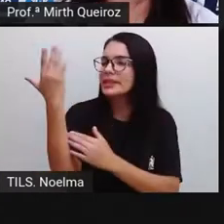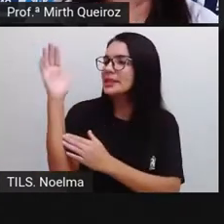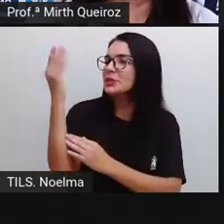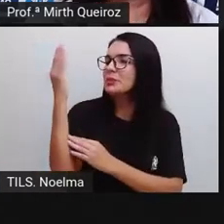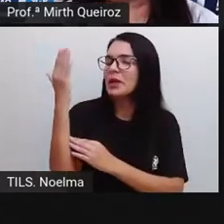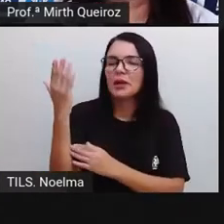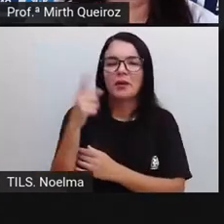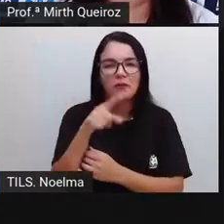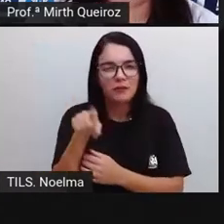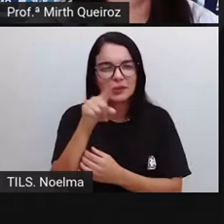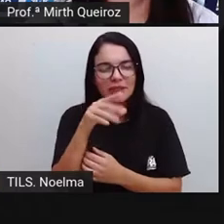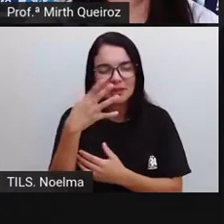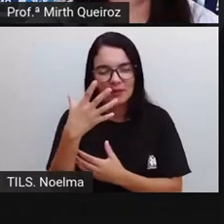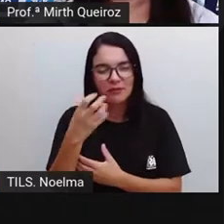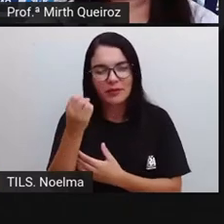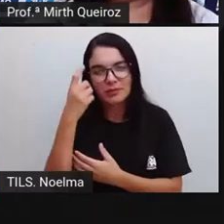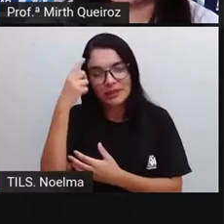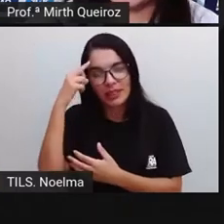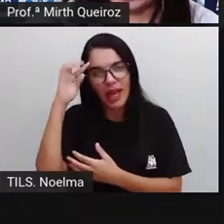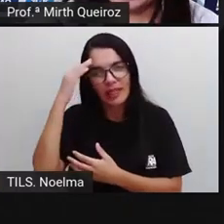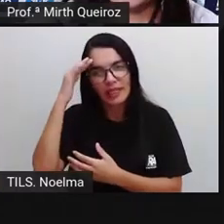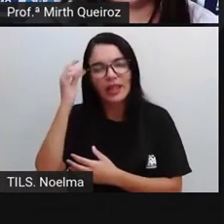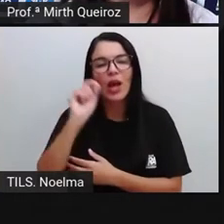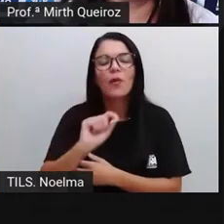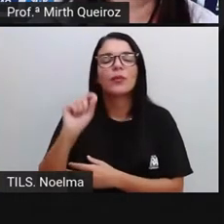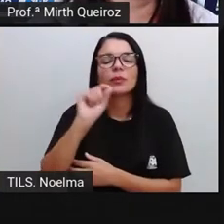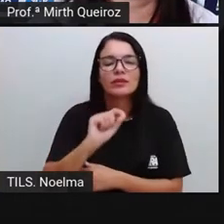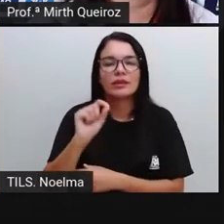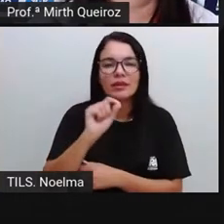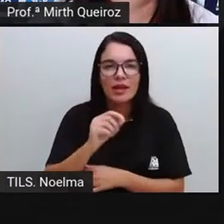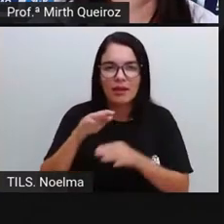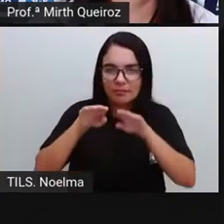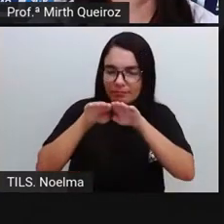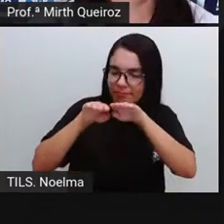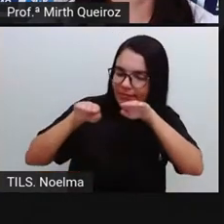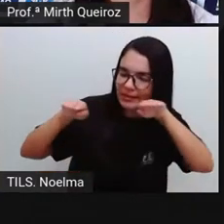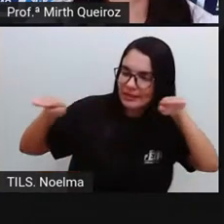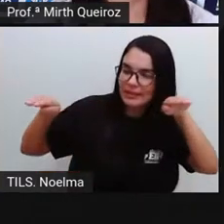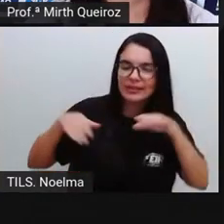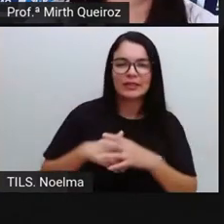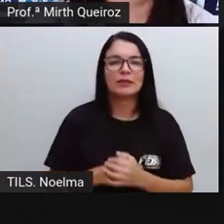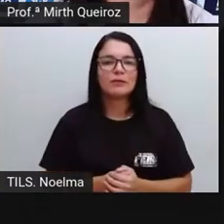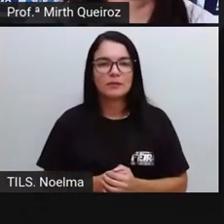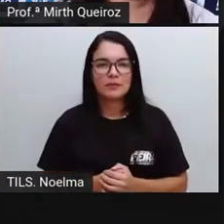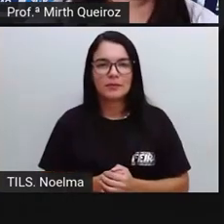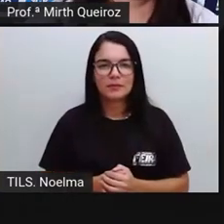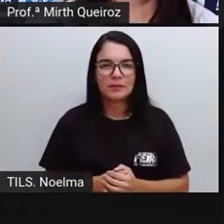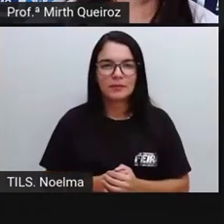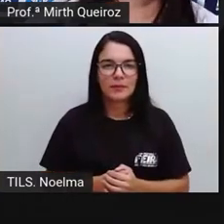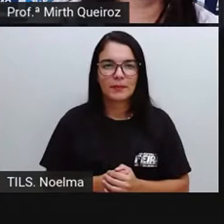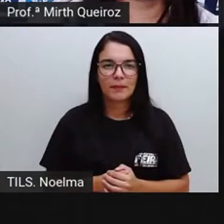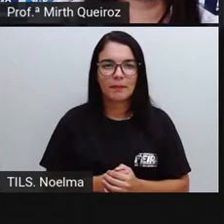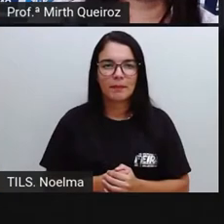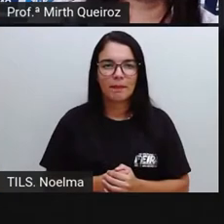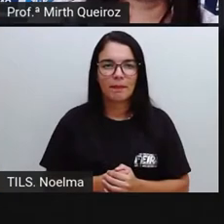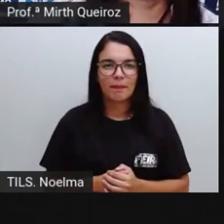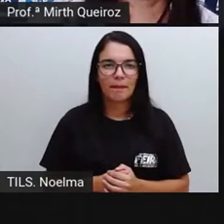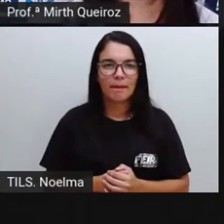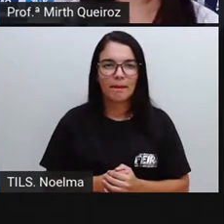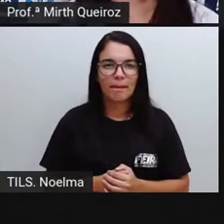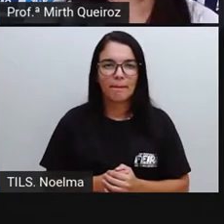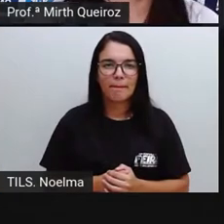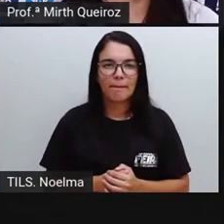E aí vocês vão compreender o que é simetria. Um rei muito estranho. Era uma vez,